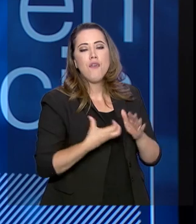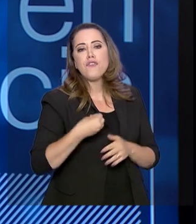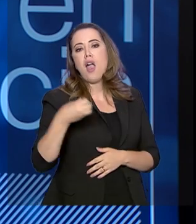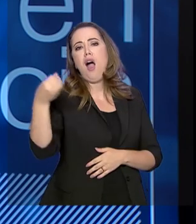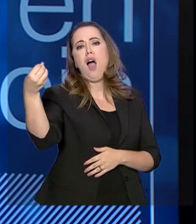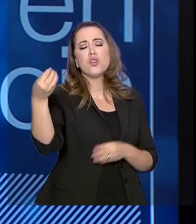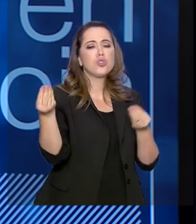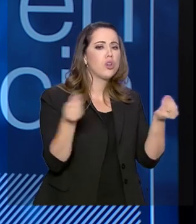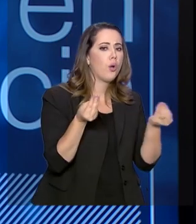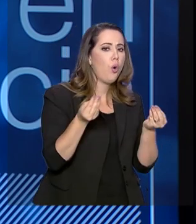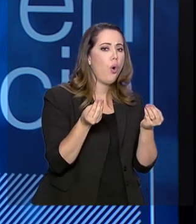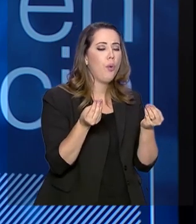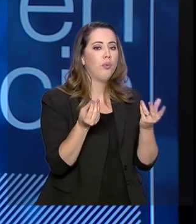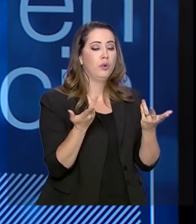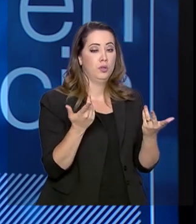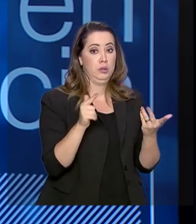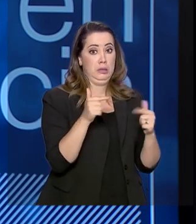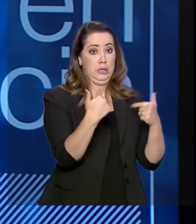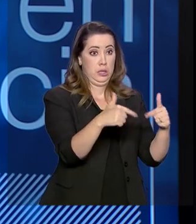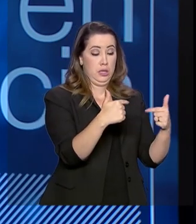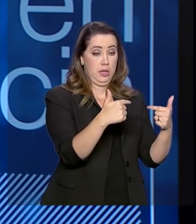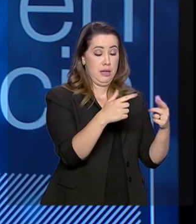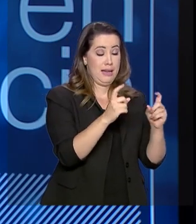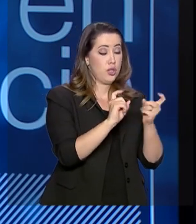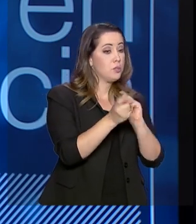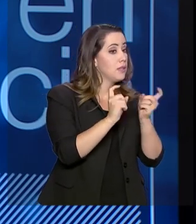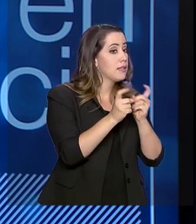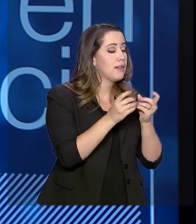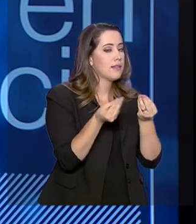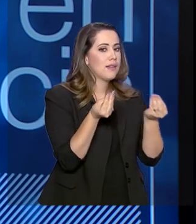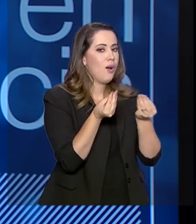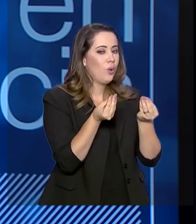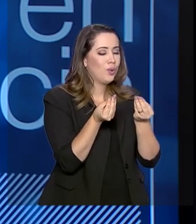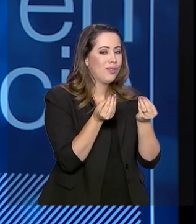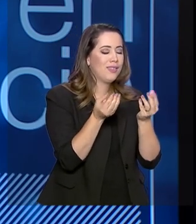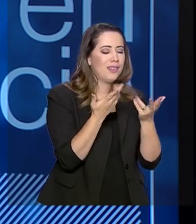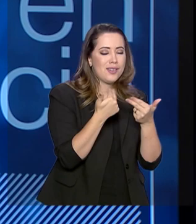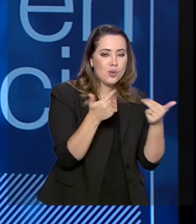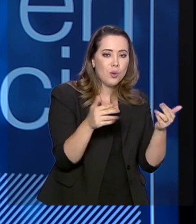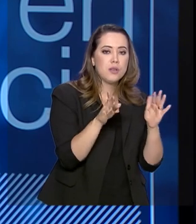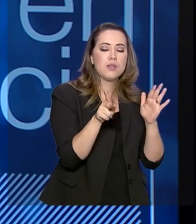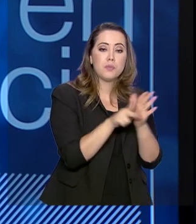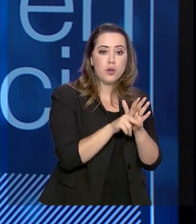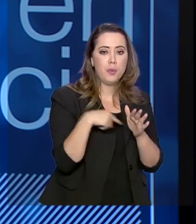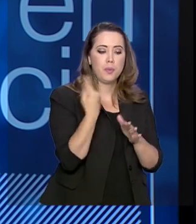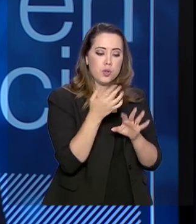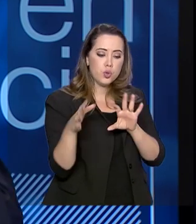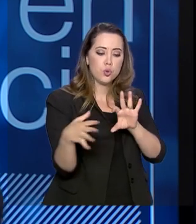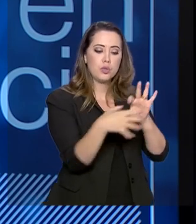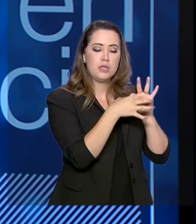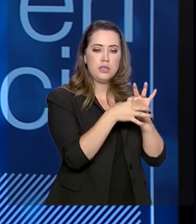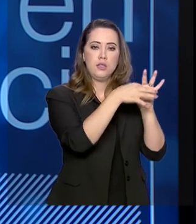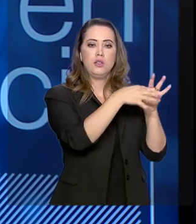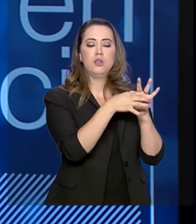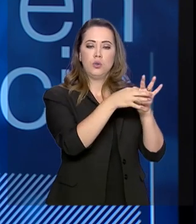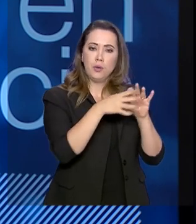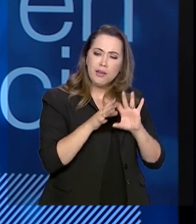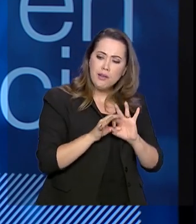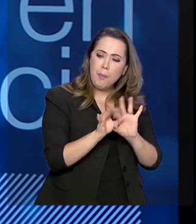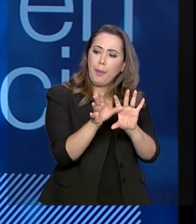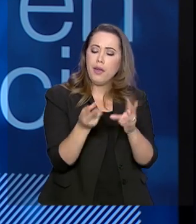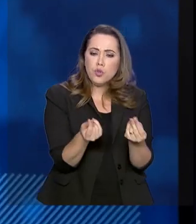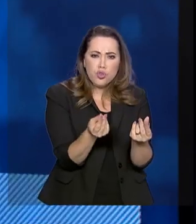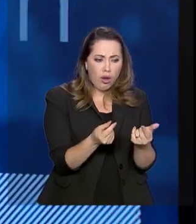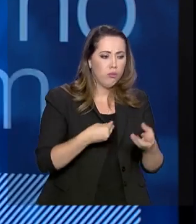de patrimônio. Tudo isso tentando trabalhar de uma forma integrada para que a gente ganhe sinergia e cada vez libere mais